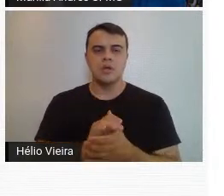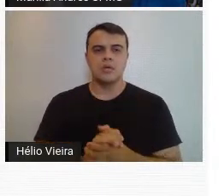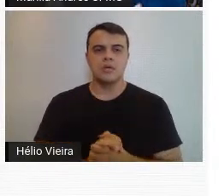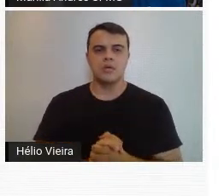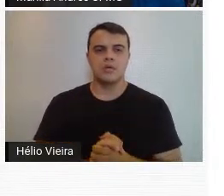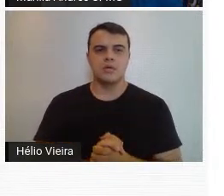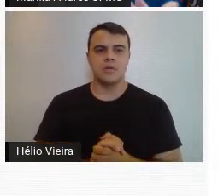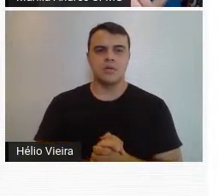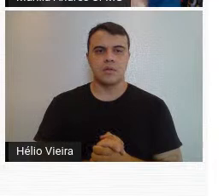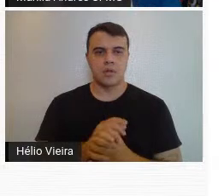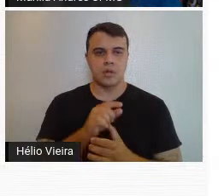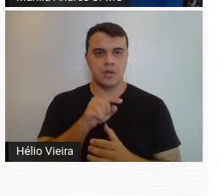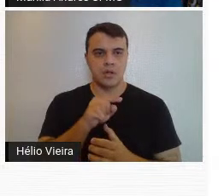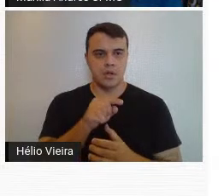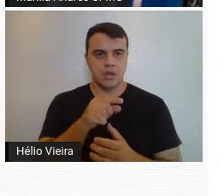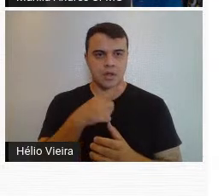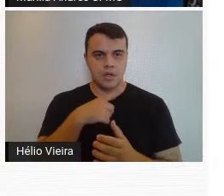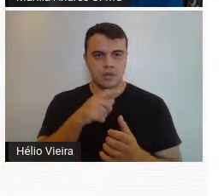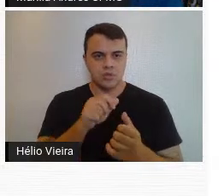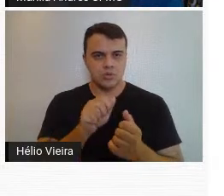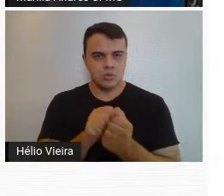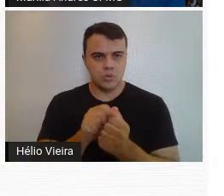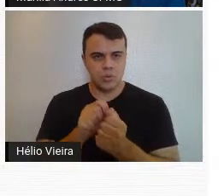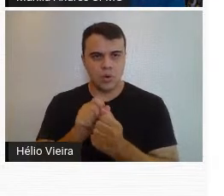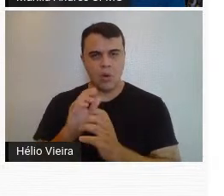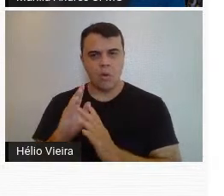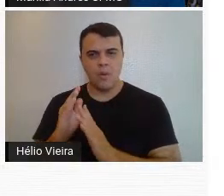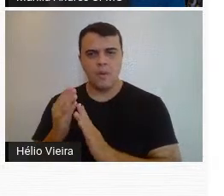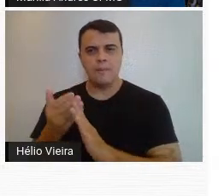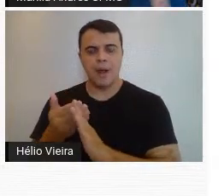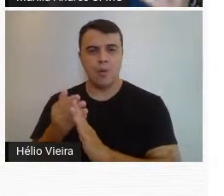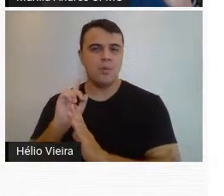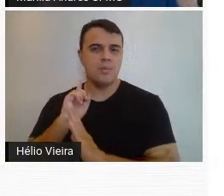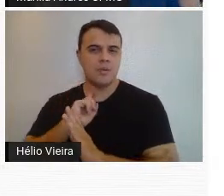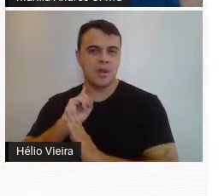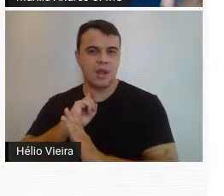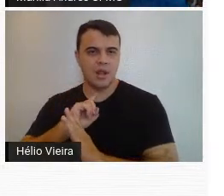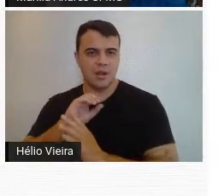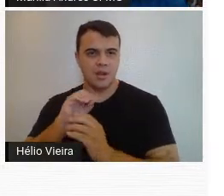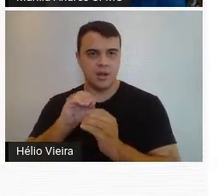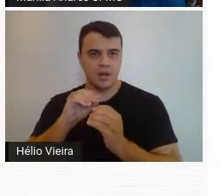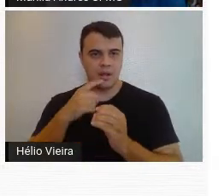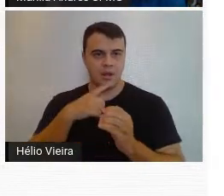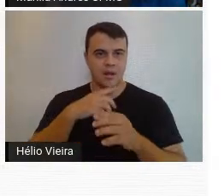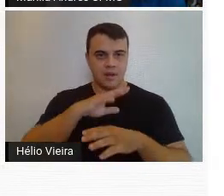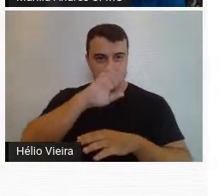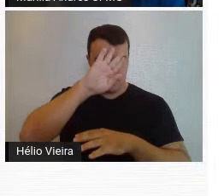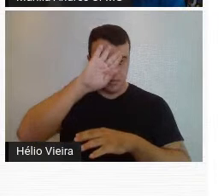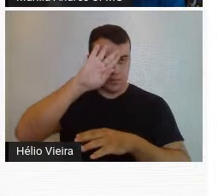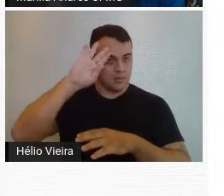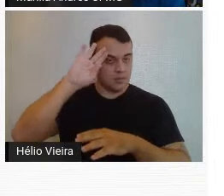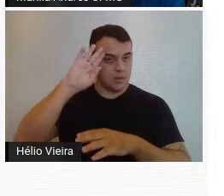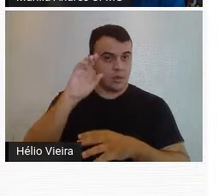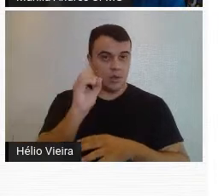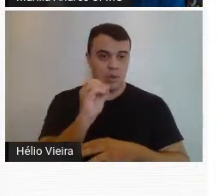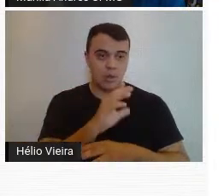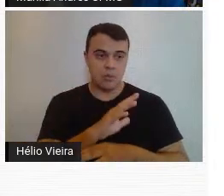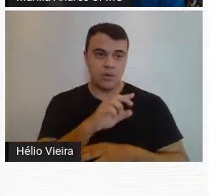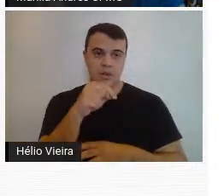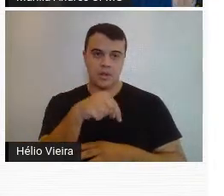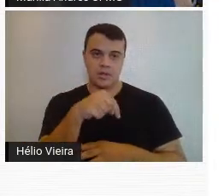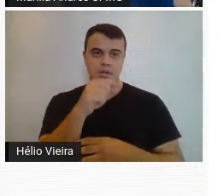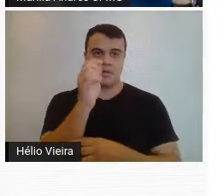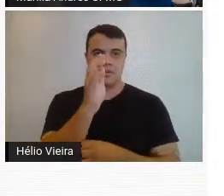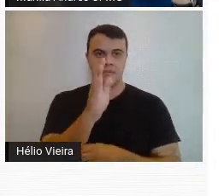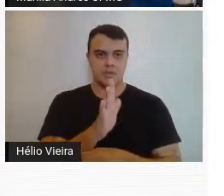Niemeyer com o barroco mineiro. A Pampulha foi um marco da arquitetura moderna aqui no